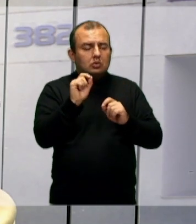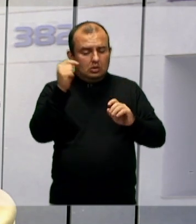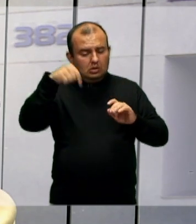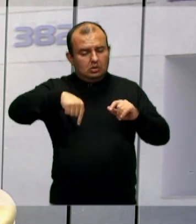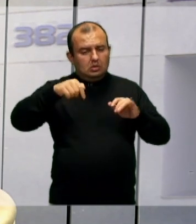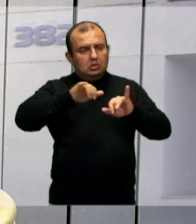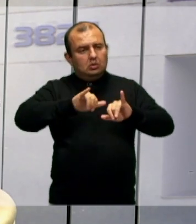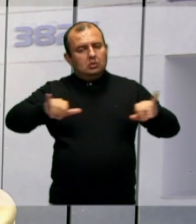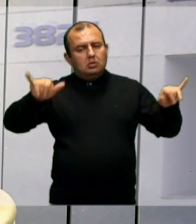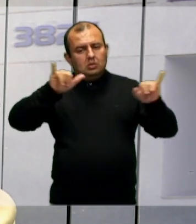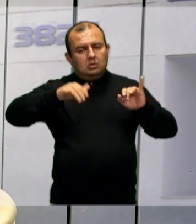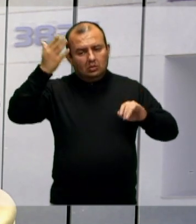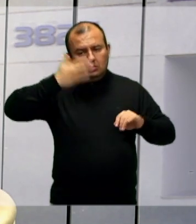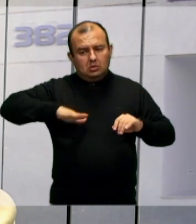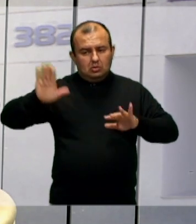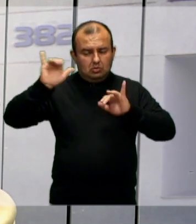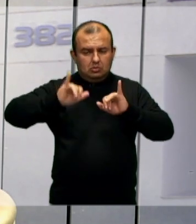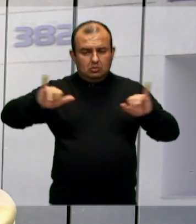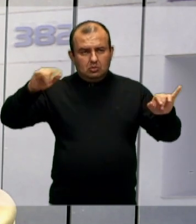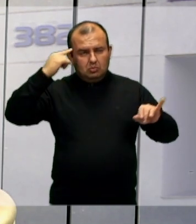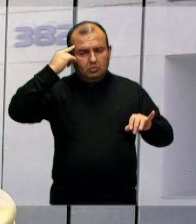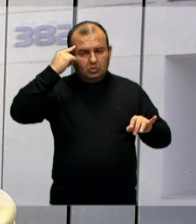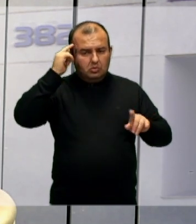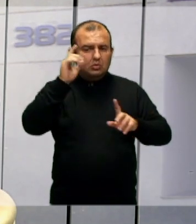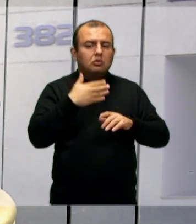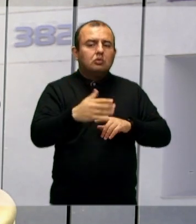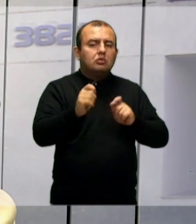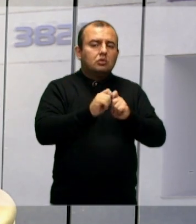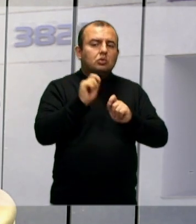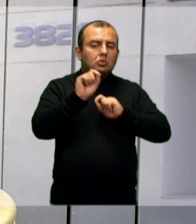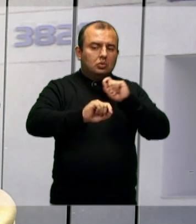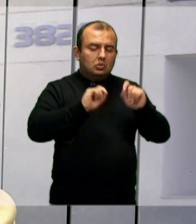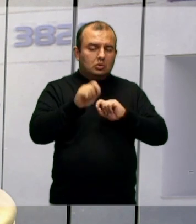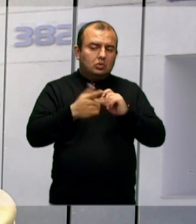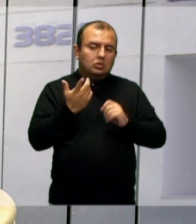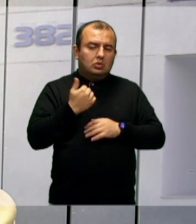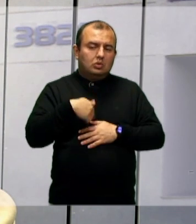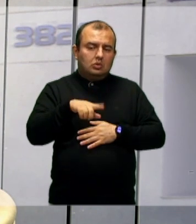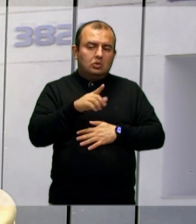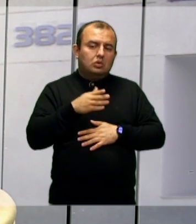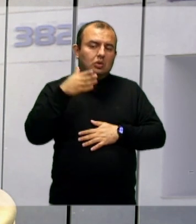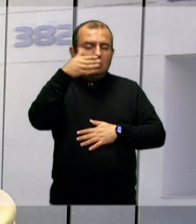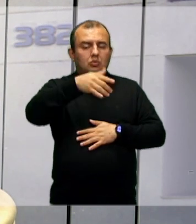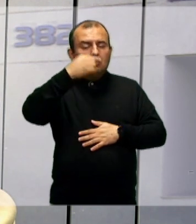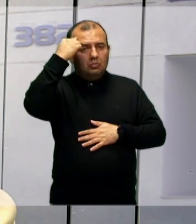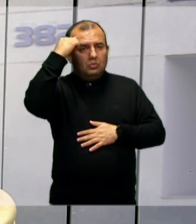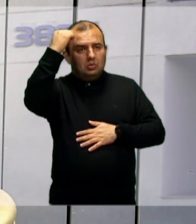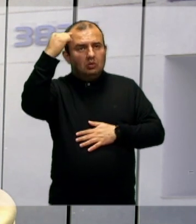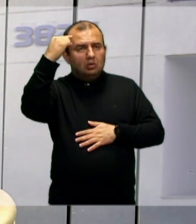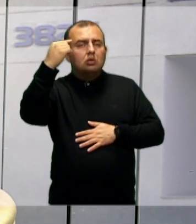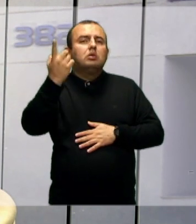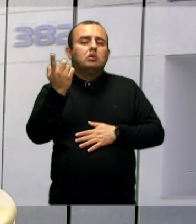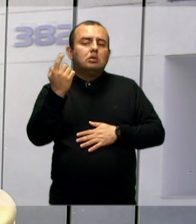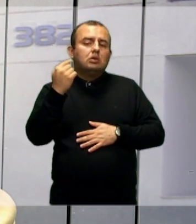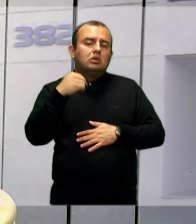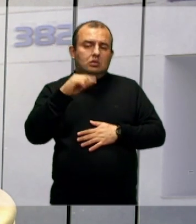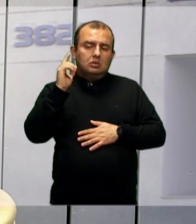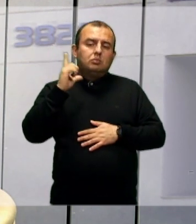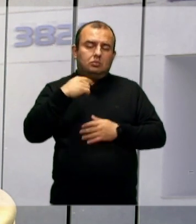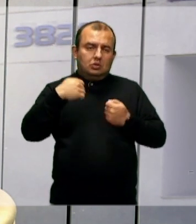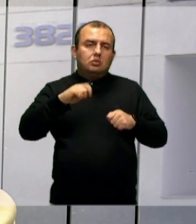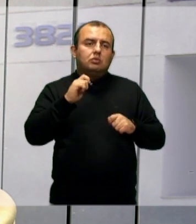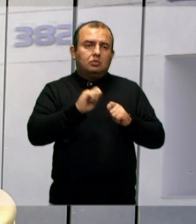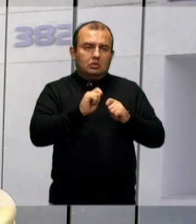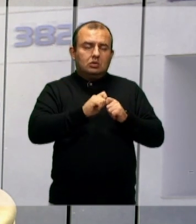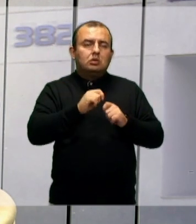faz alguns pensamentos, a gente fala o a gente quer fazer, e quando eu fui pensar, eu tinha que pensar assim, que não, eu tenho que fazer